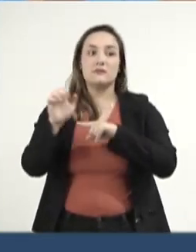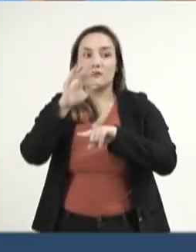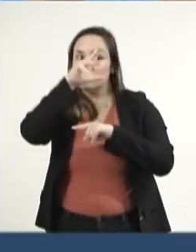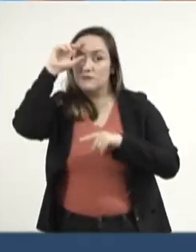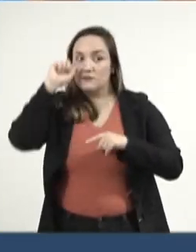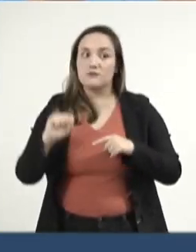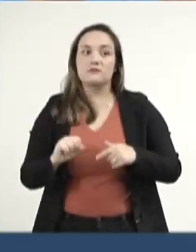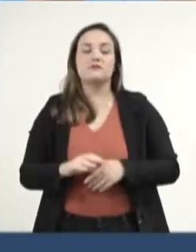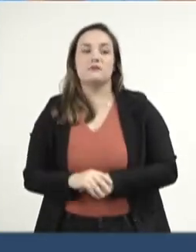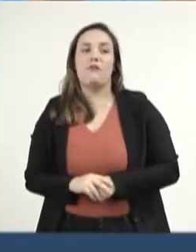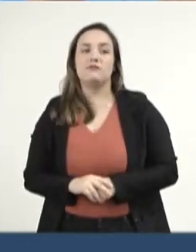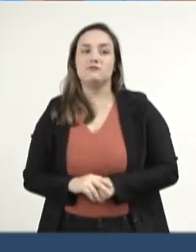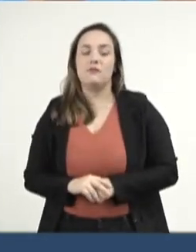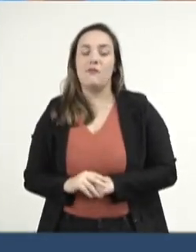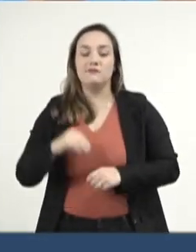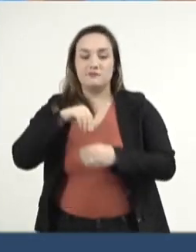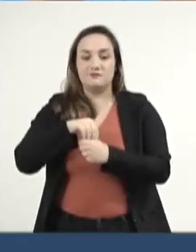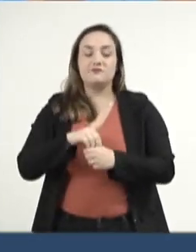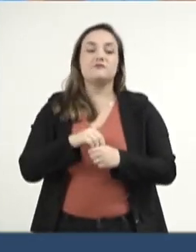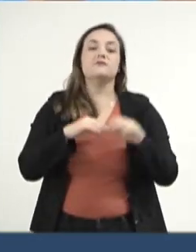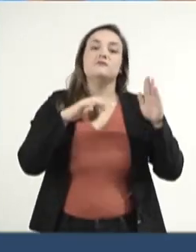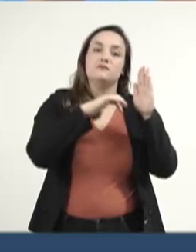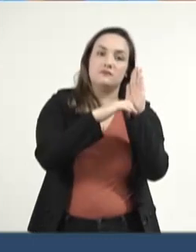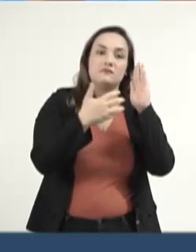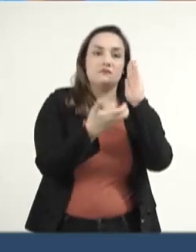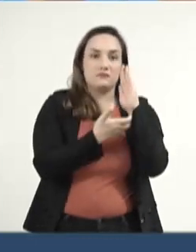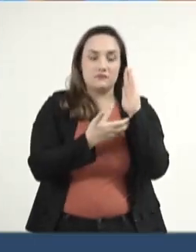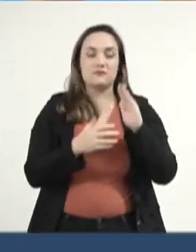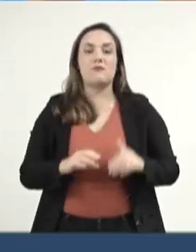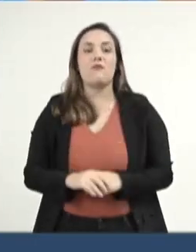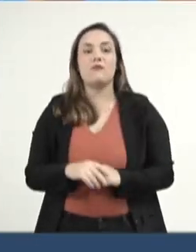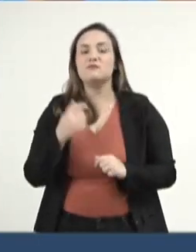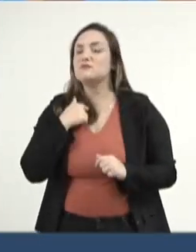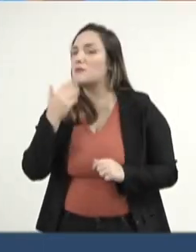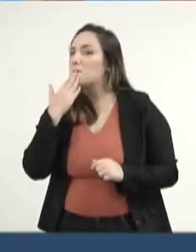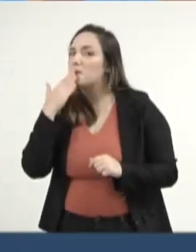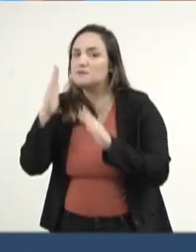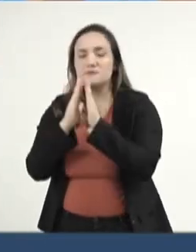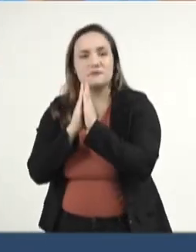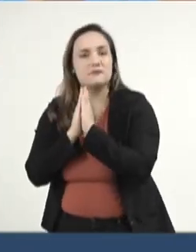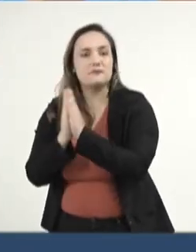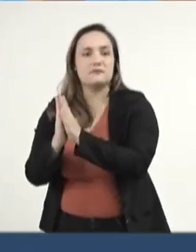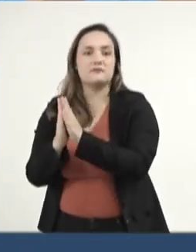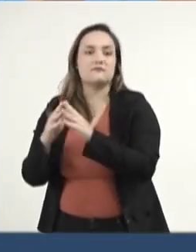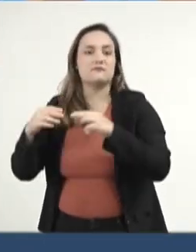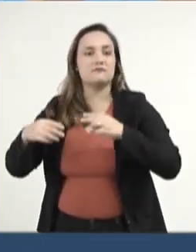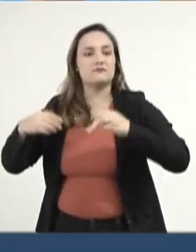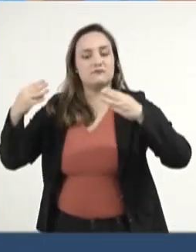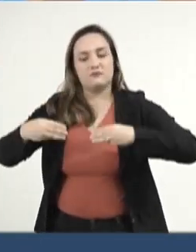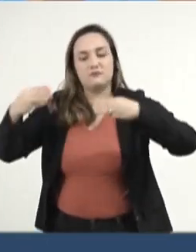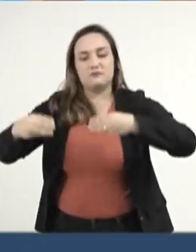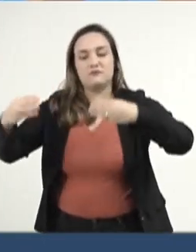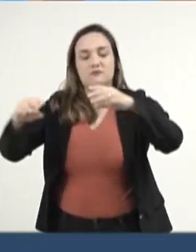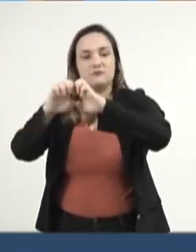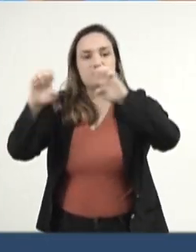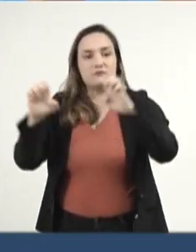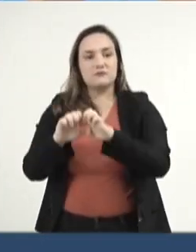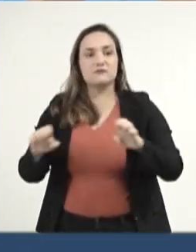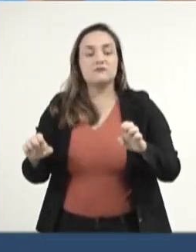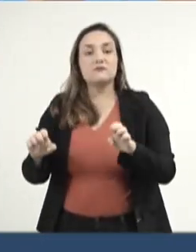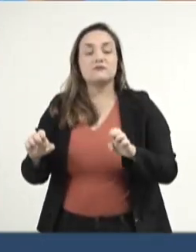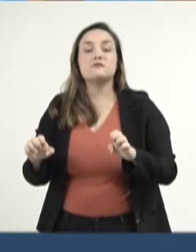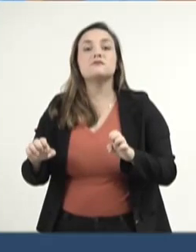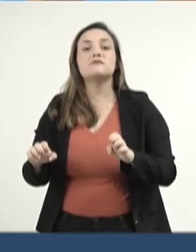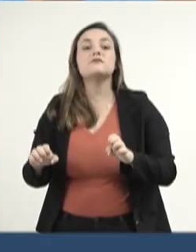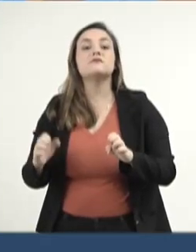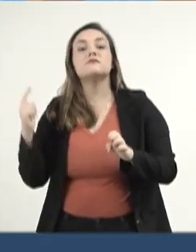dos Deputados e Senado Federal, solicitando a interseção junto ao Ministério de Infraestrutura para a